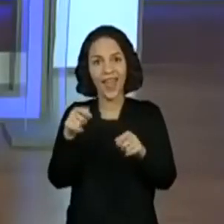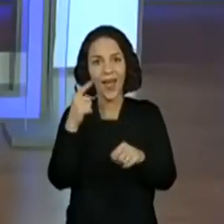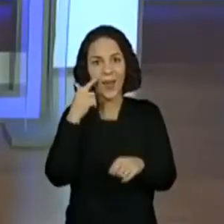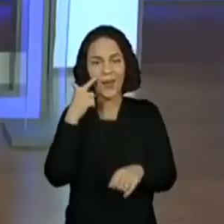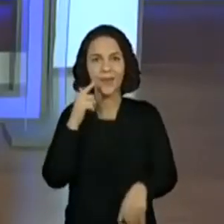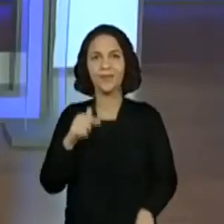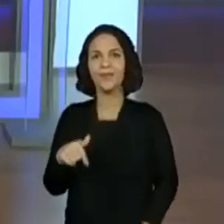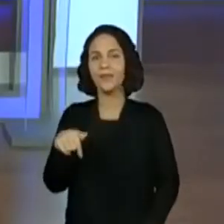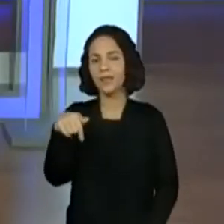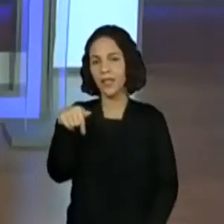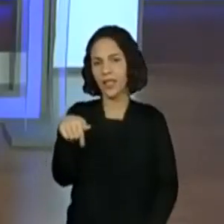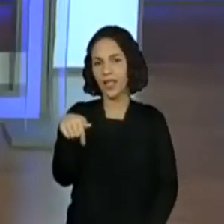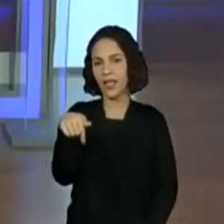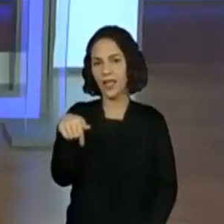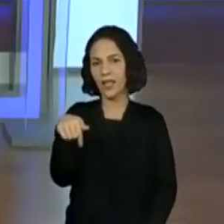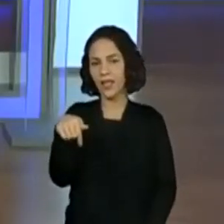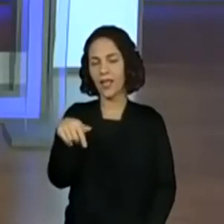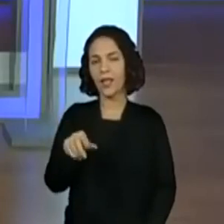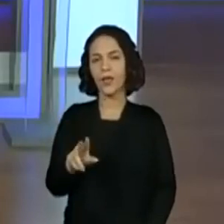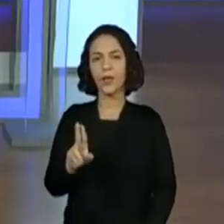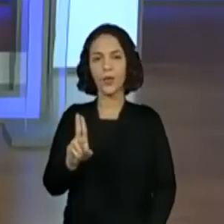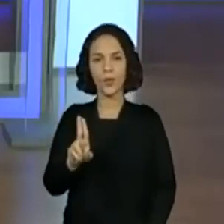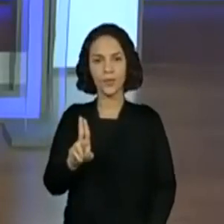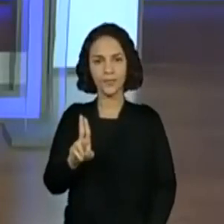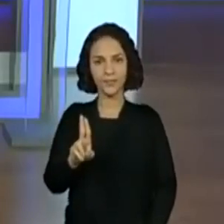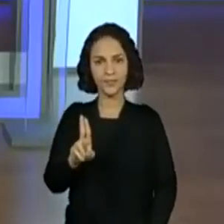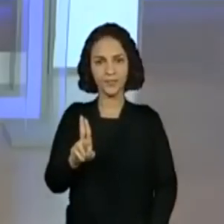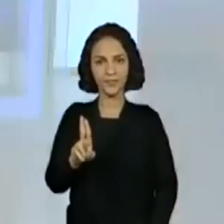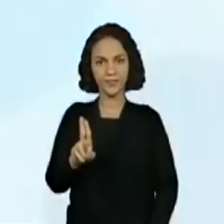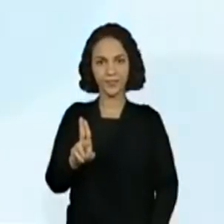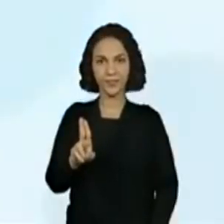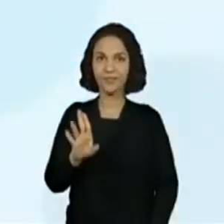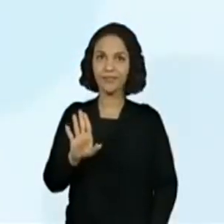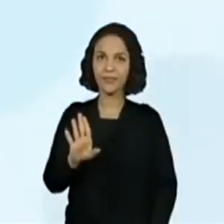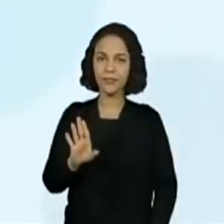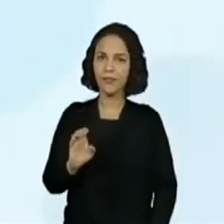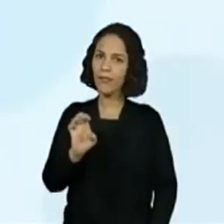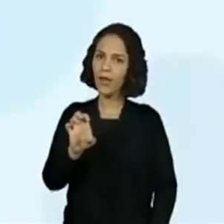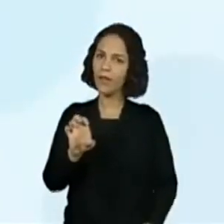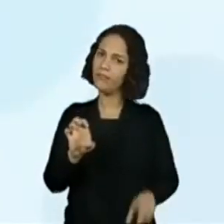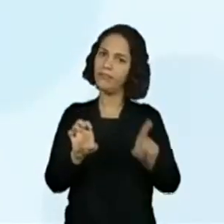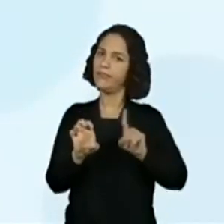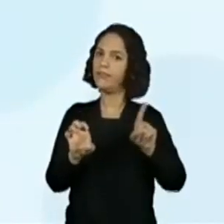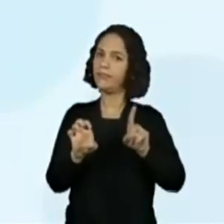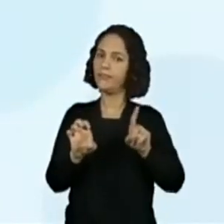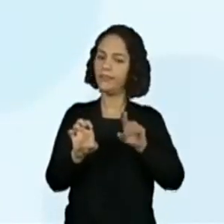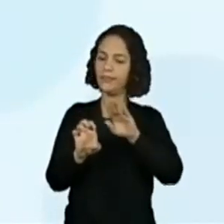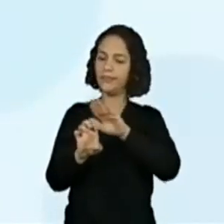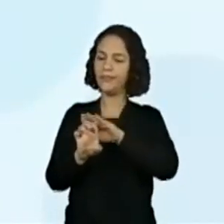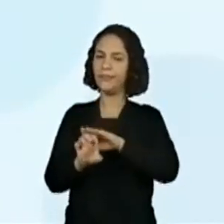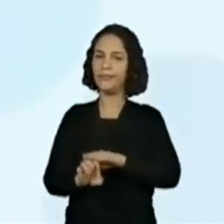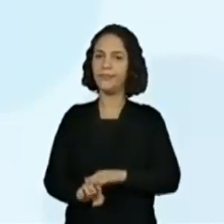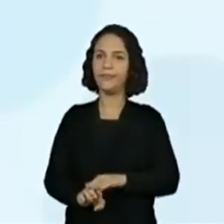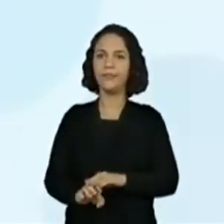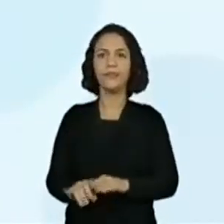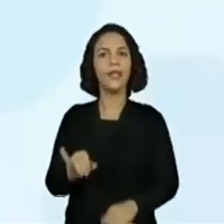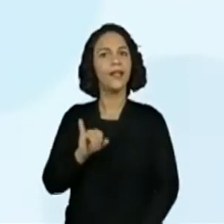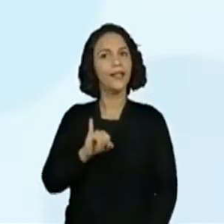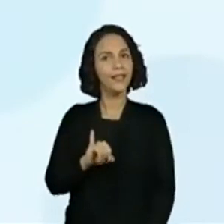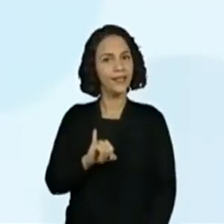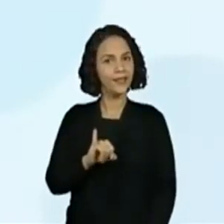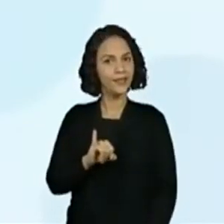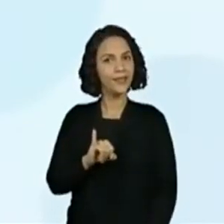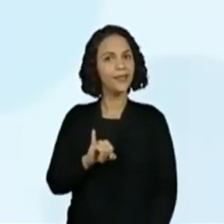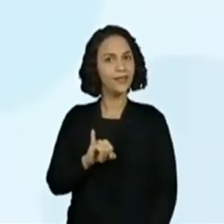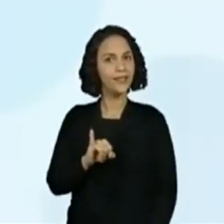Q. O U. Só que aí não é Q. É Quintal. Quintal.